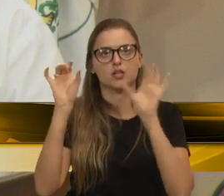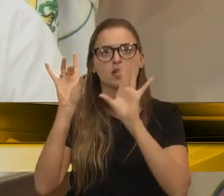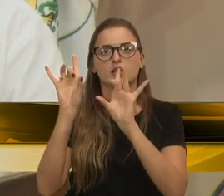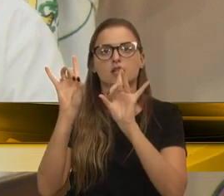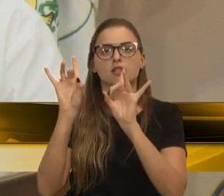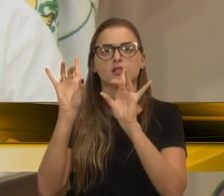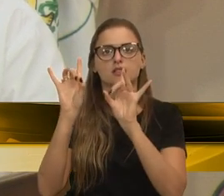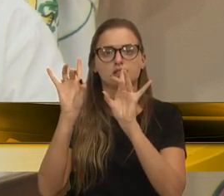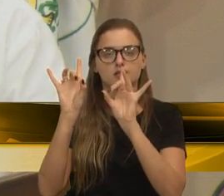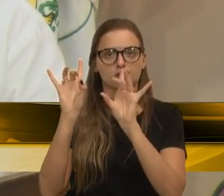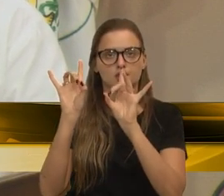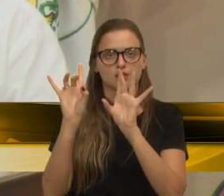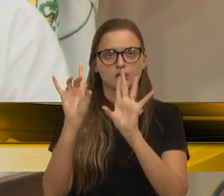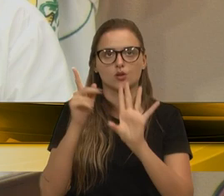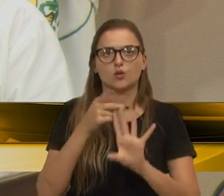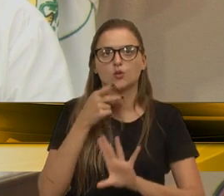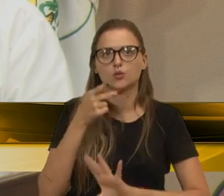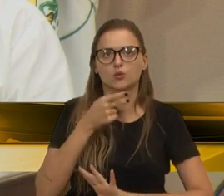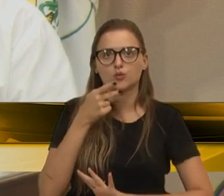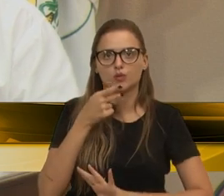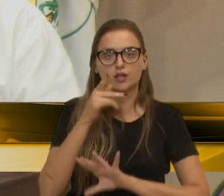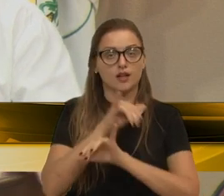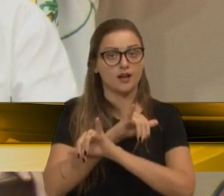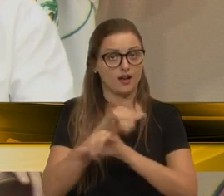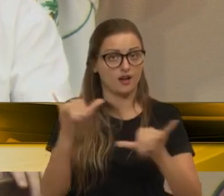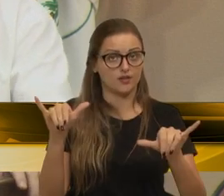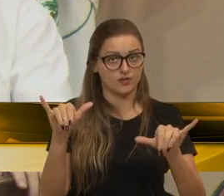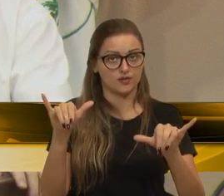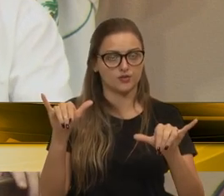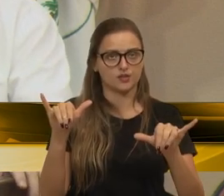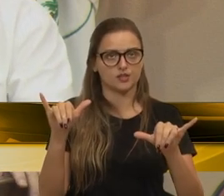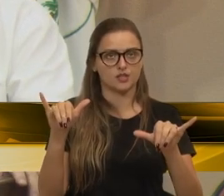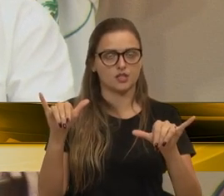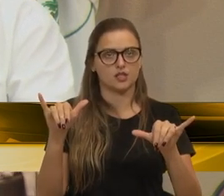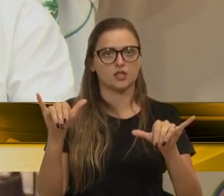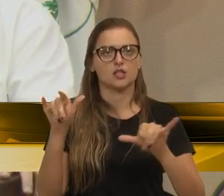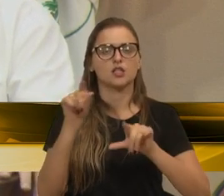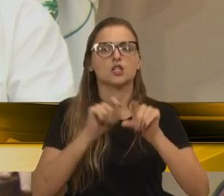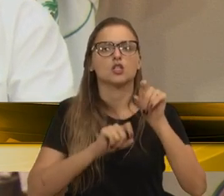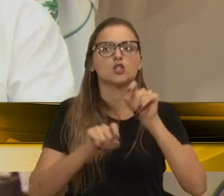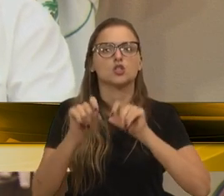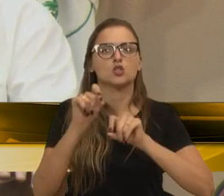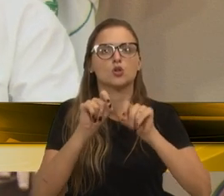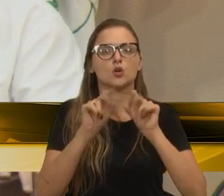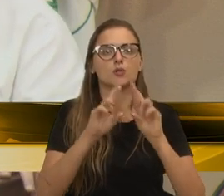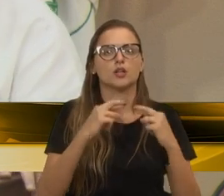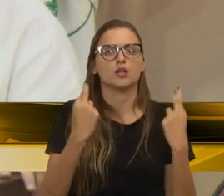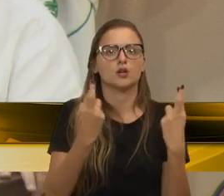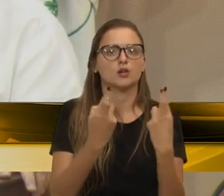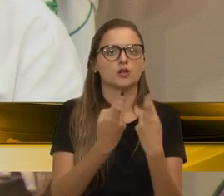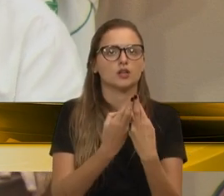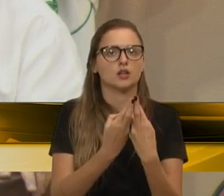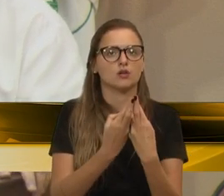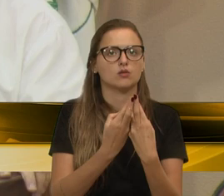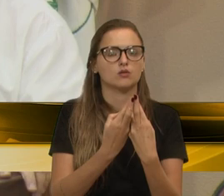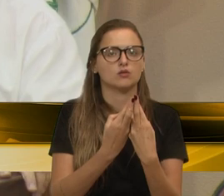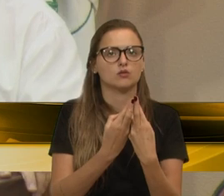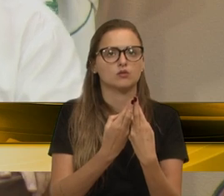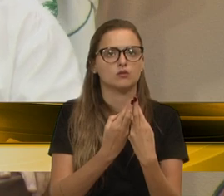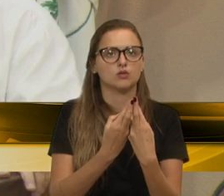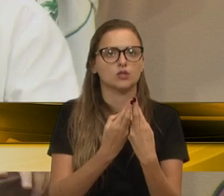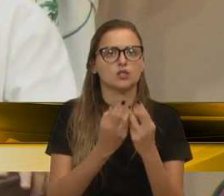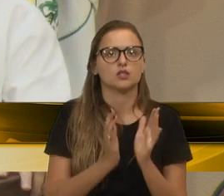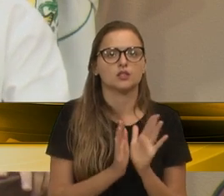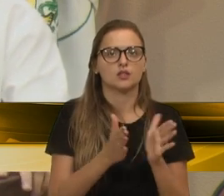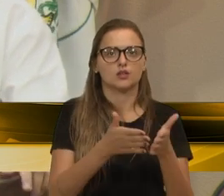para informar sobre as reuniões que estão acontecendo na